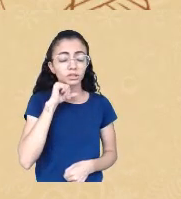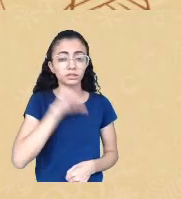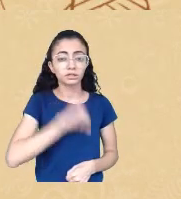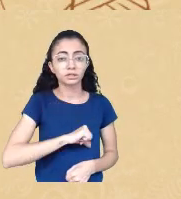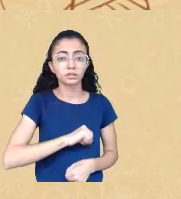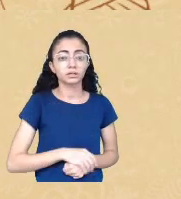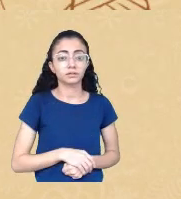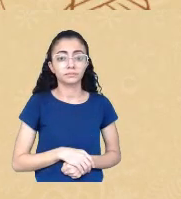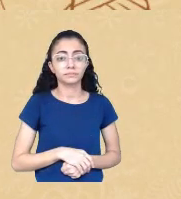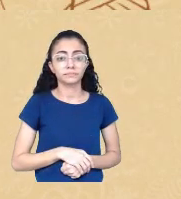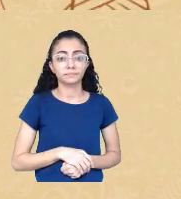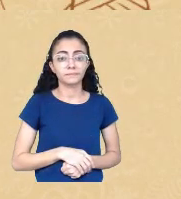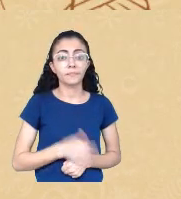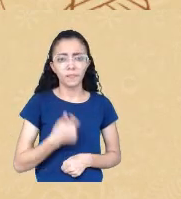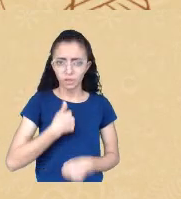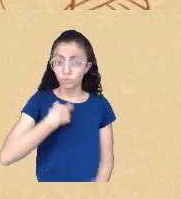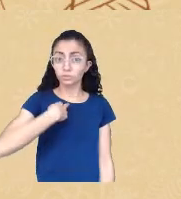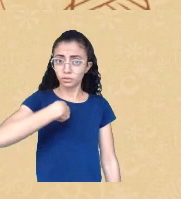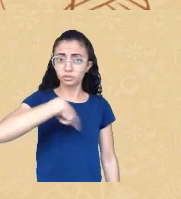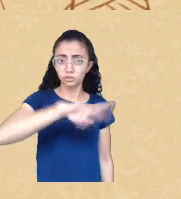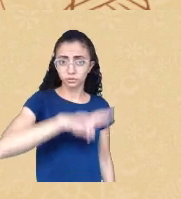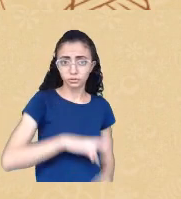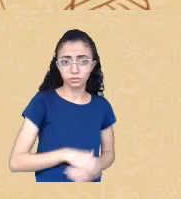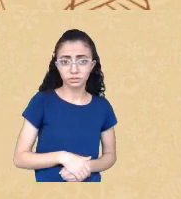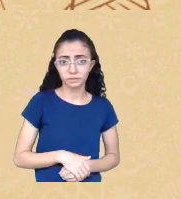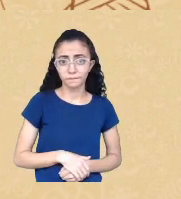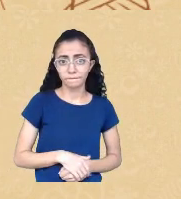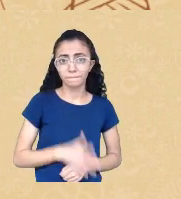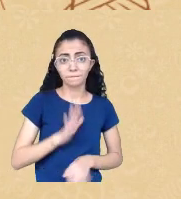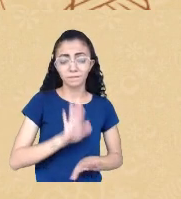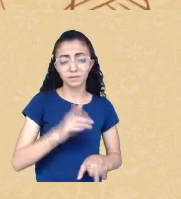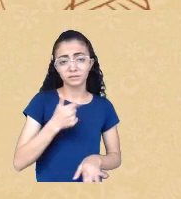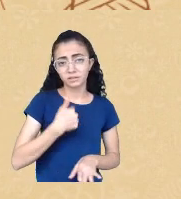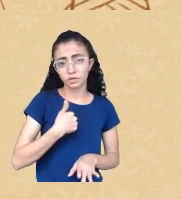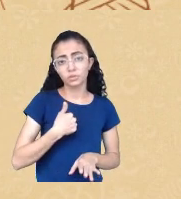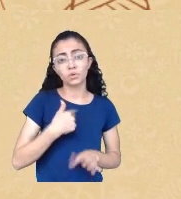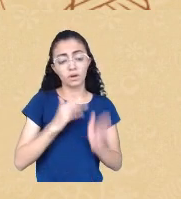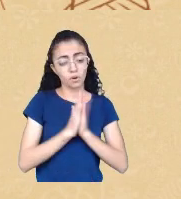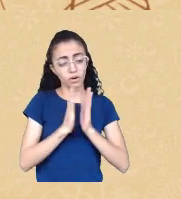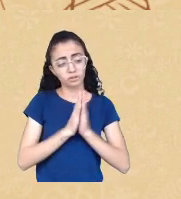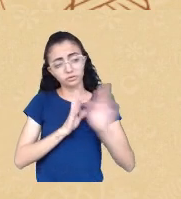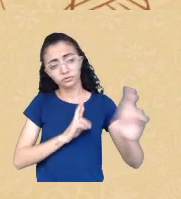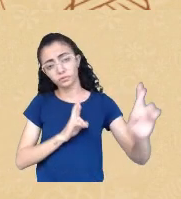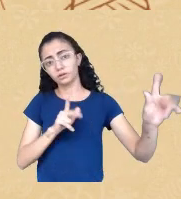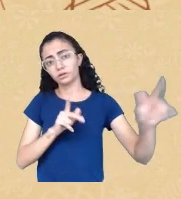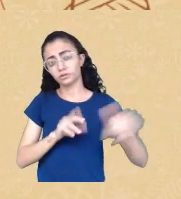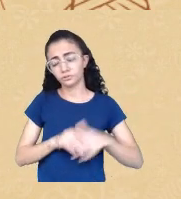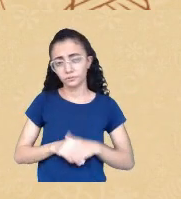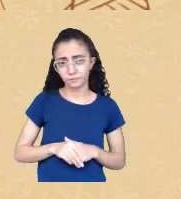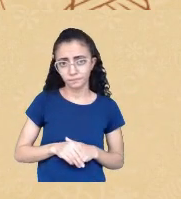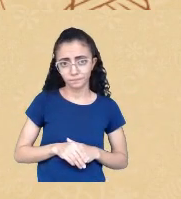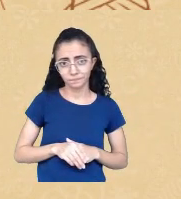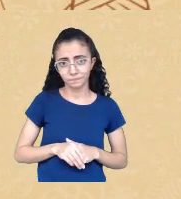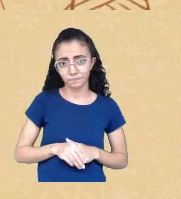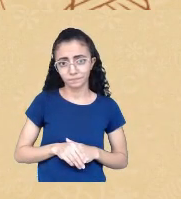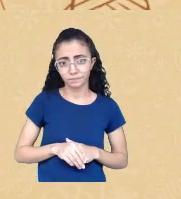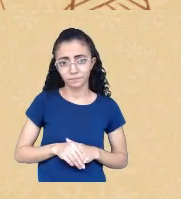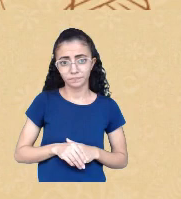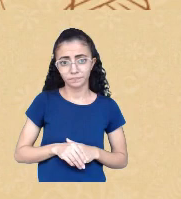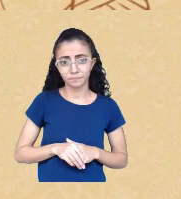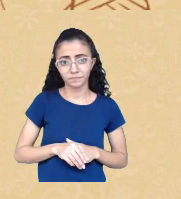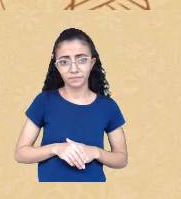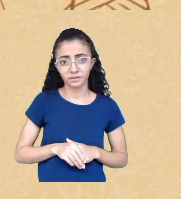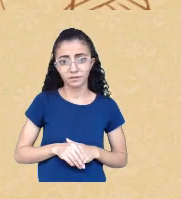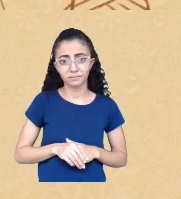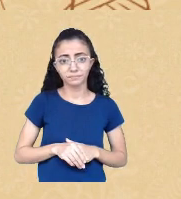uma pessoa religiosa mas eu não rezo da maneira como ela gostaria que eu rezasse e ela compreendia dessa maneira